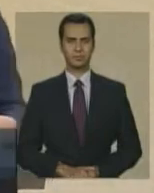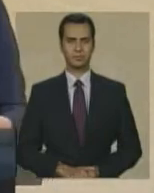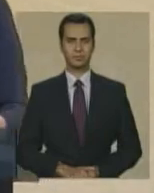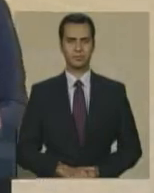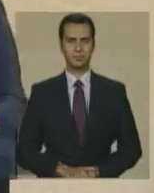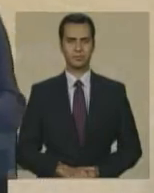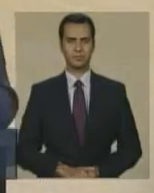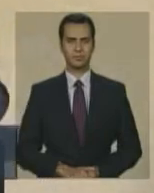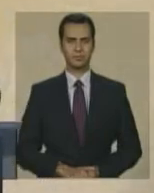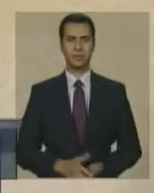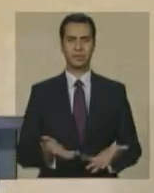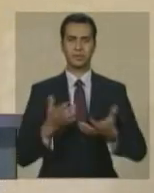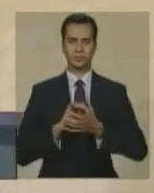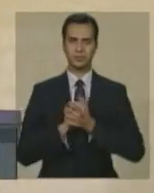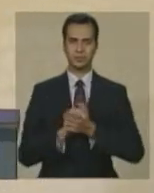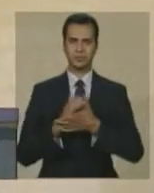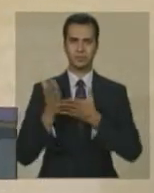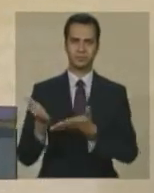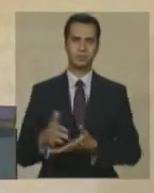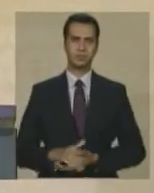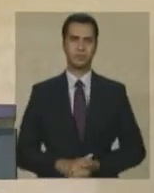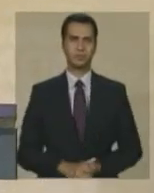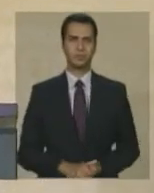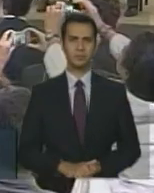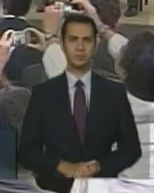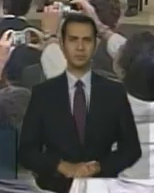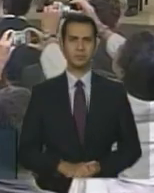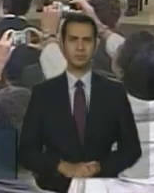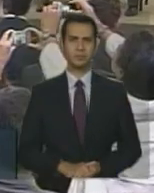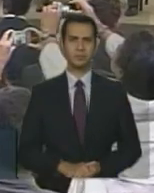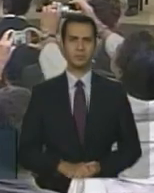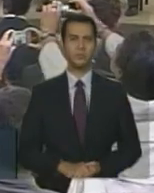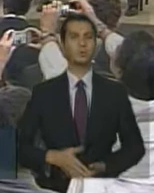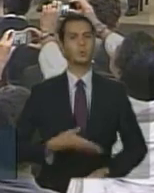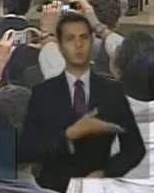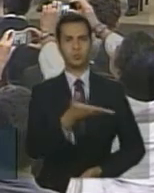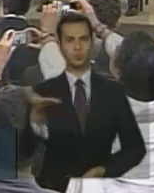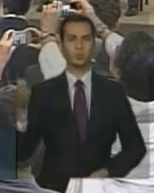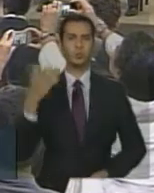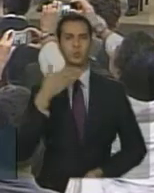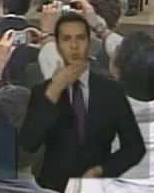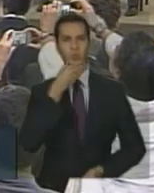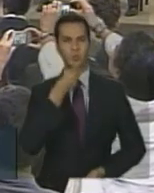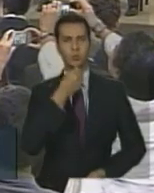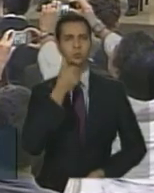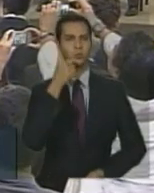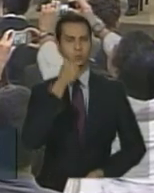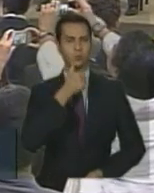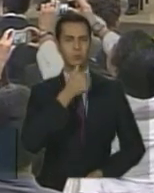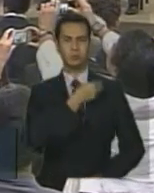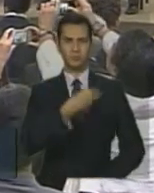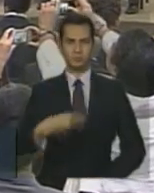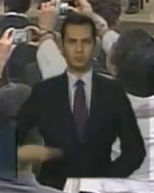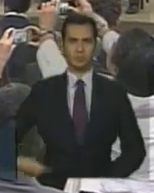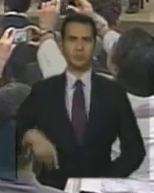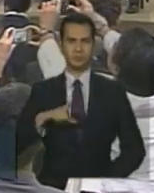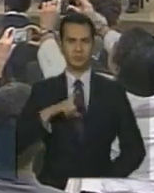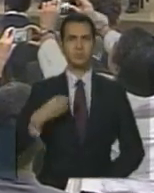Queria cumprimentar as senhoras e os senhores ministros de Estado aqui presentes.